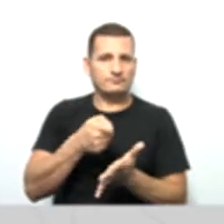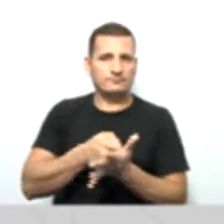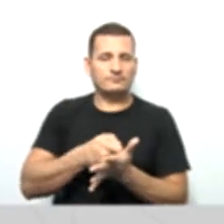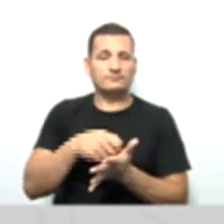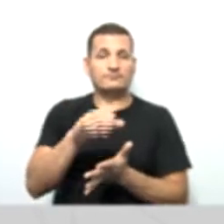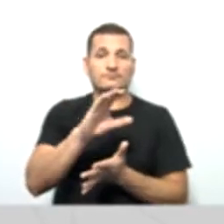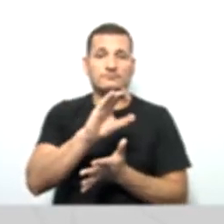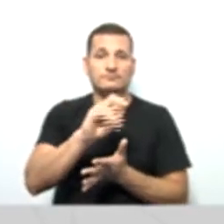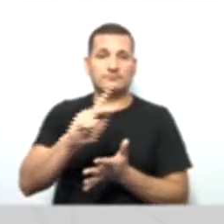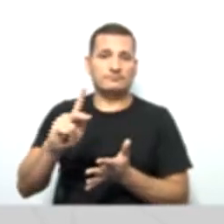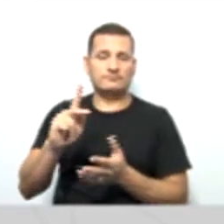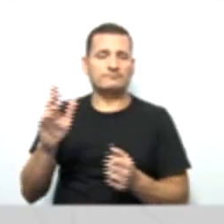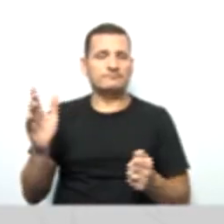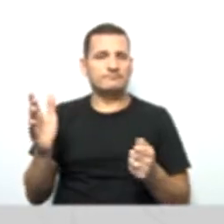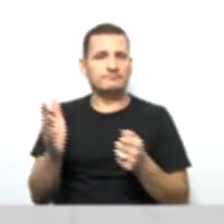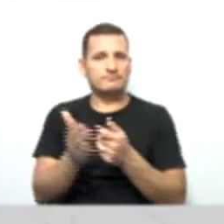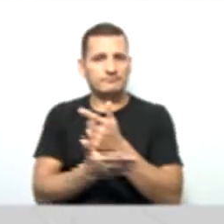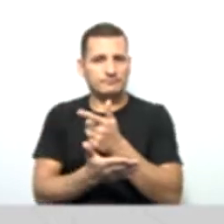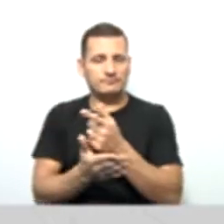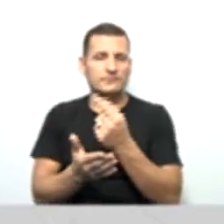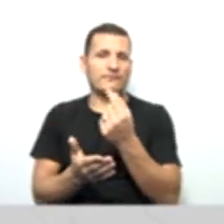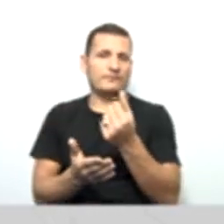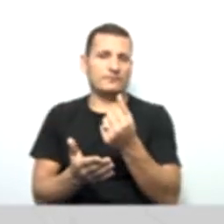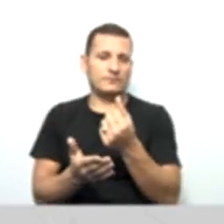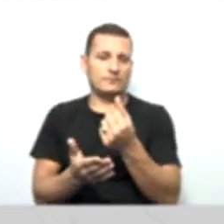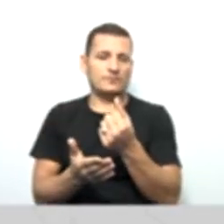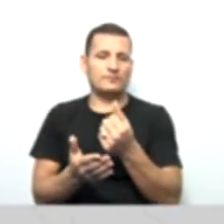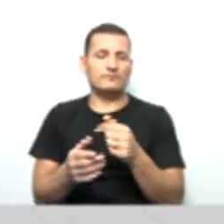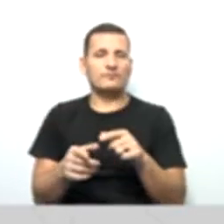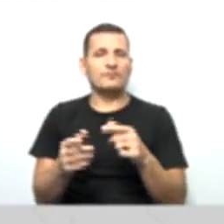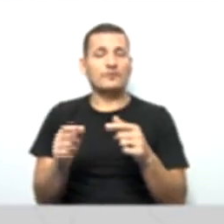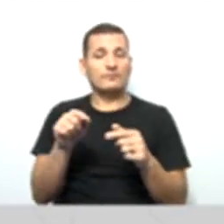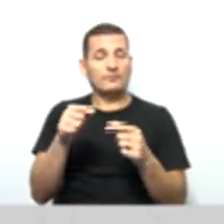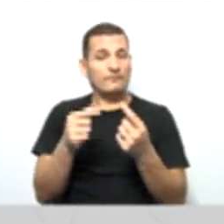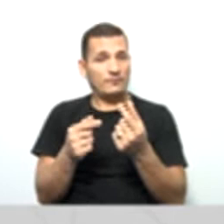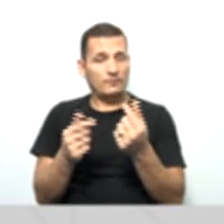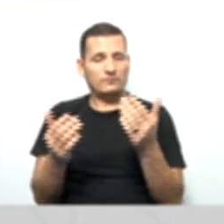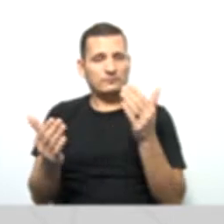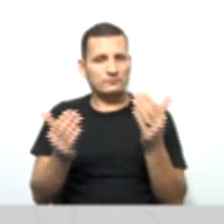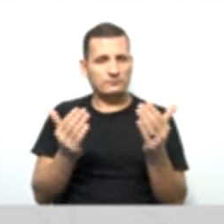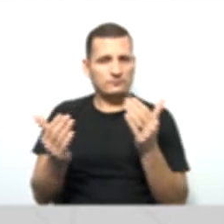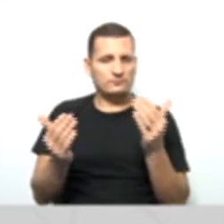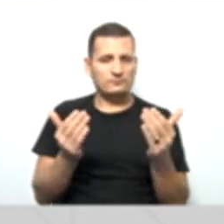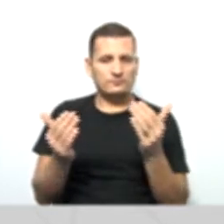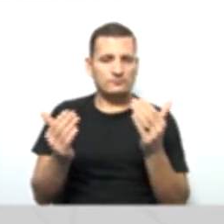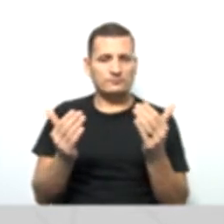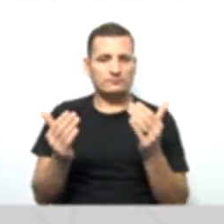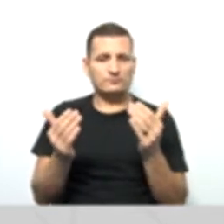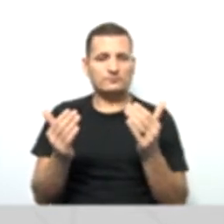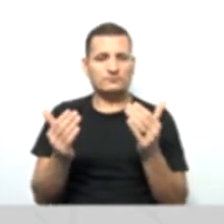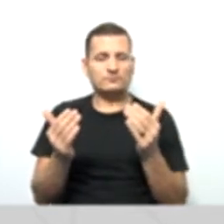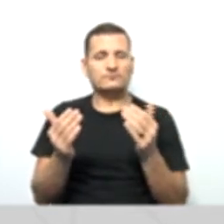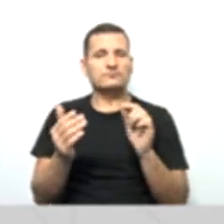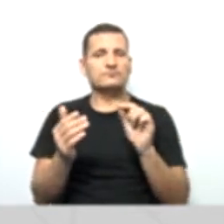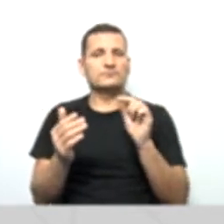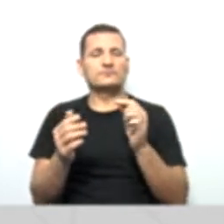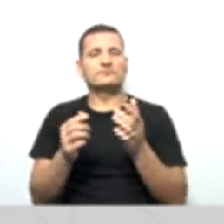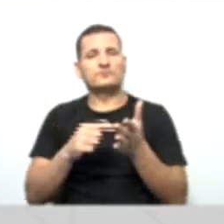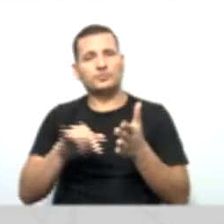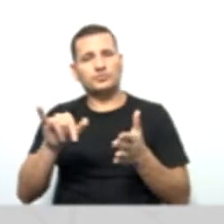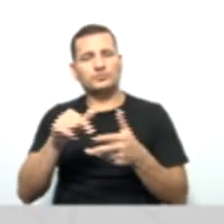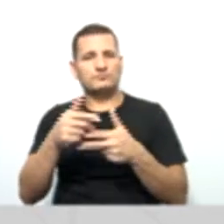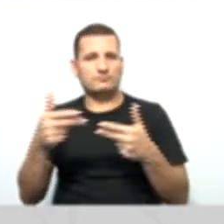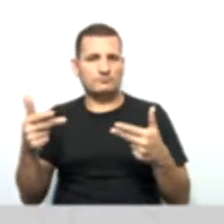pagar o valor financiado, além de comparar esses valores atualizados com os encargos financeiros